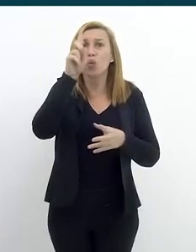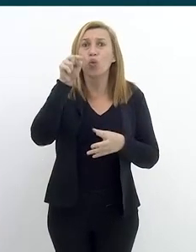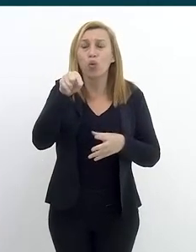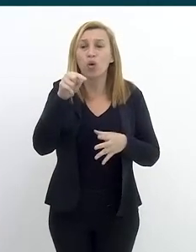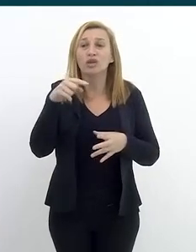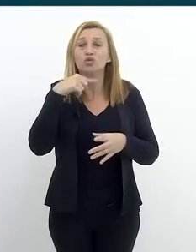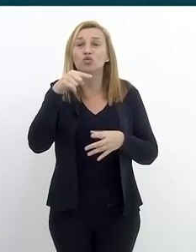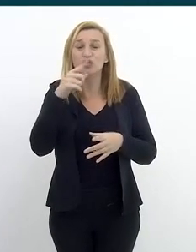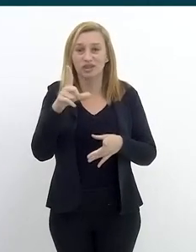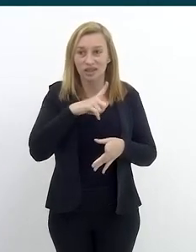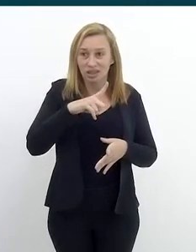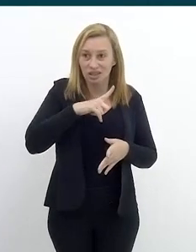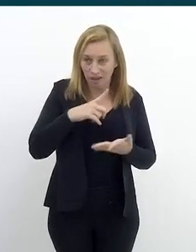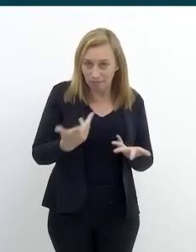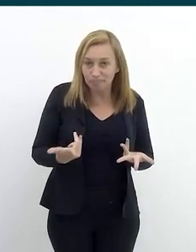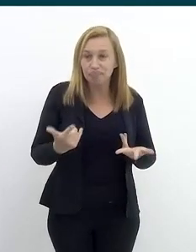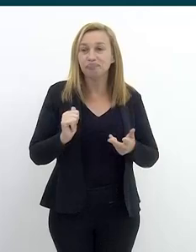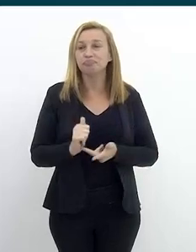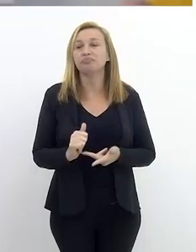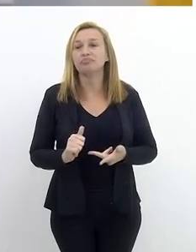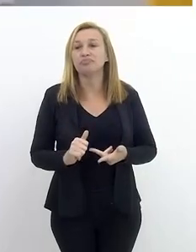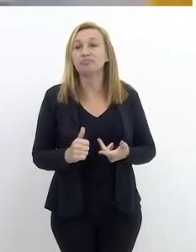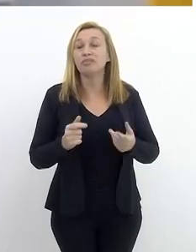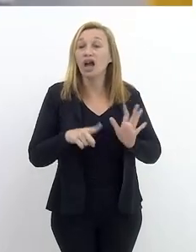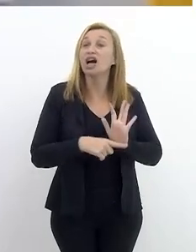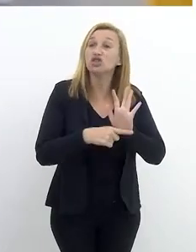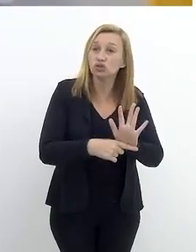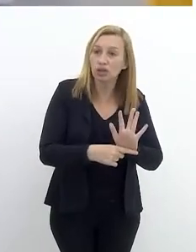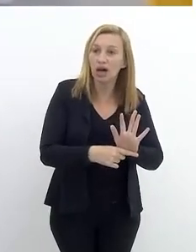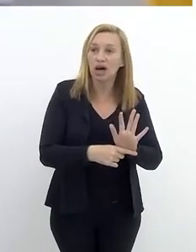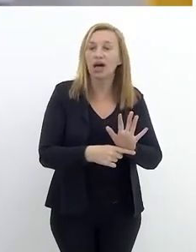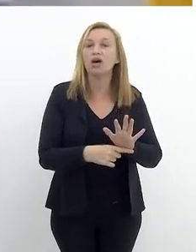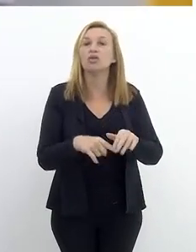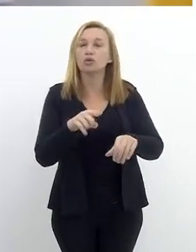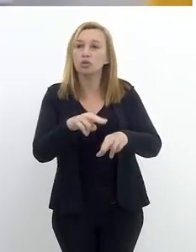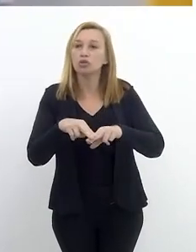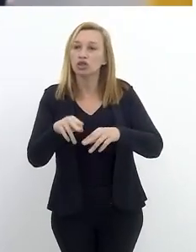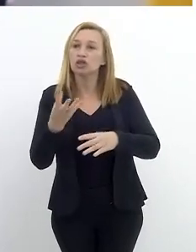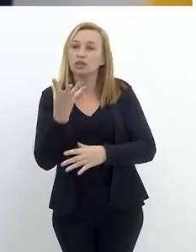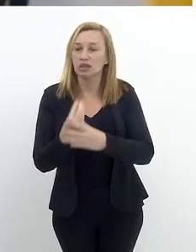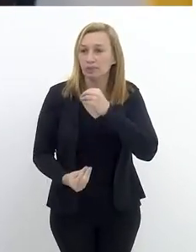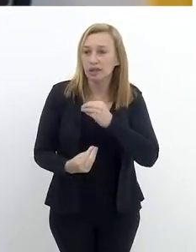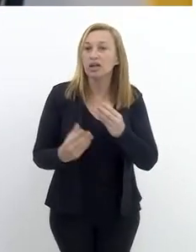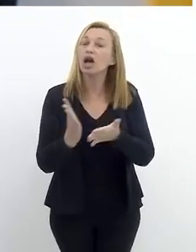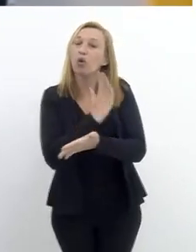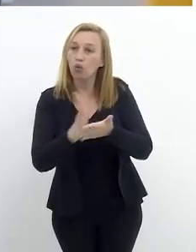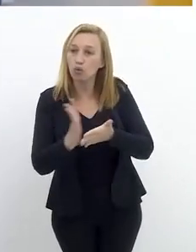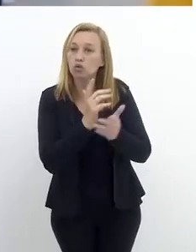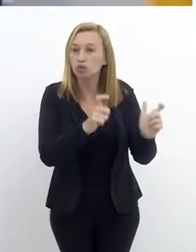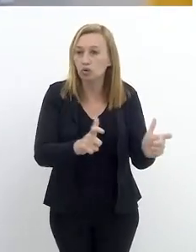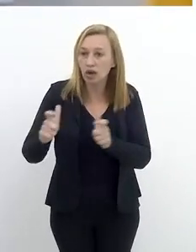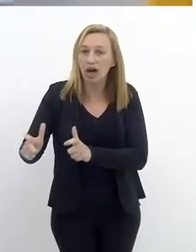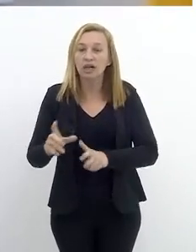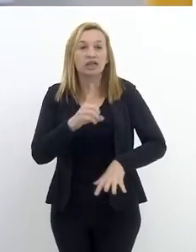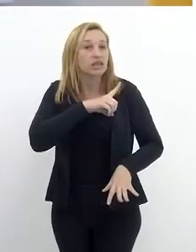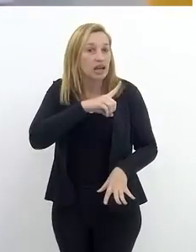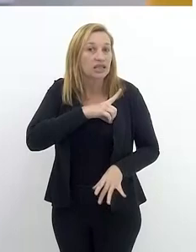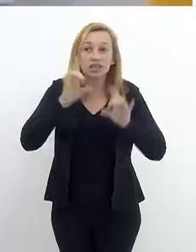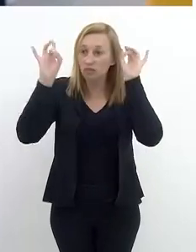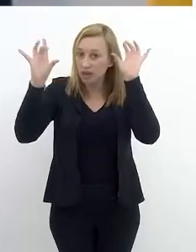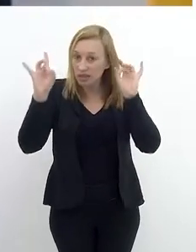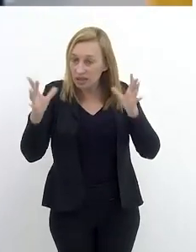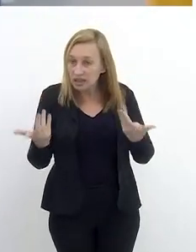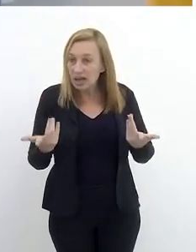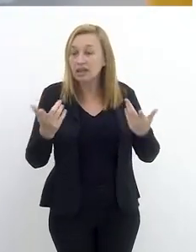fluxos muito claros para atender o caso de desaparecimento, embora existam em alguns lugares delegacias